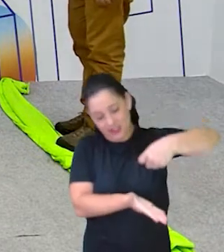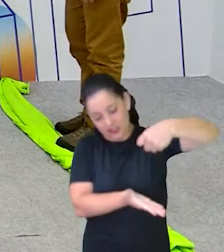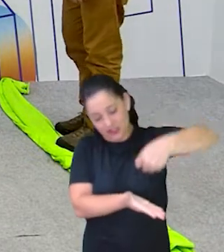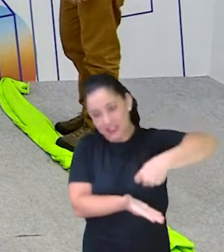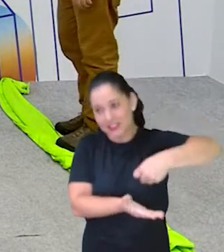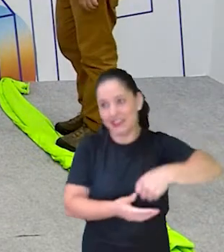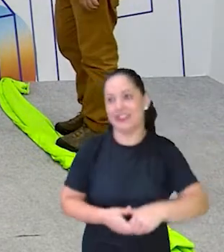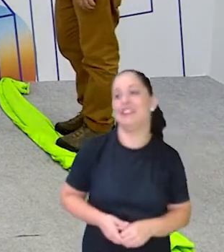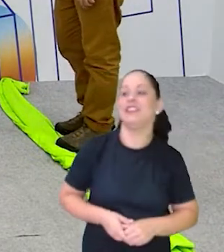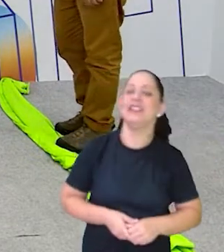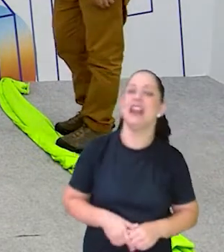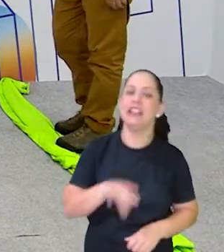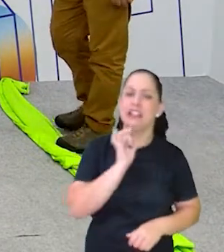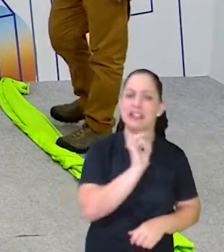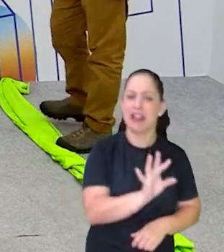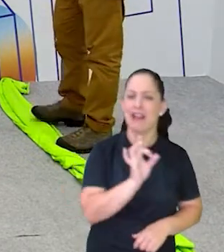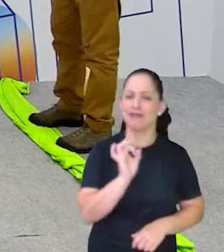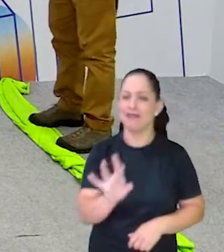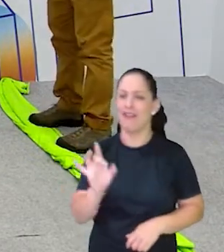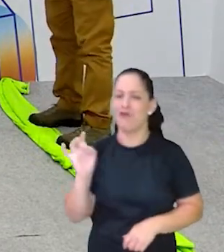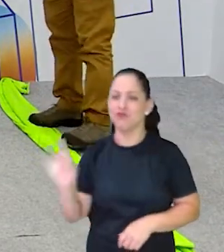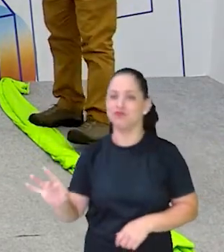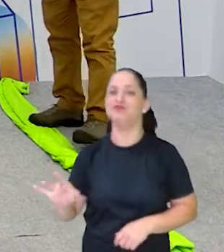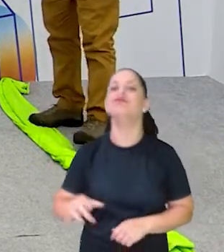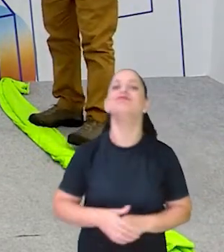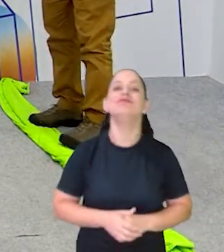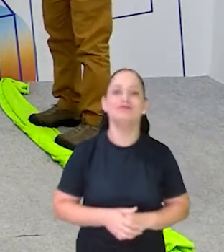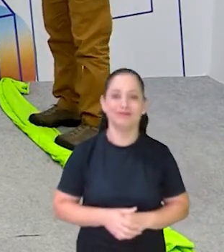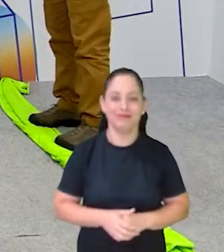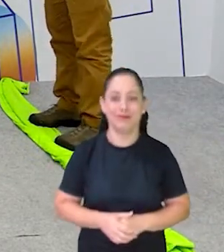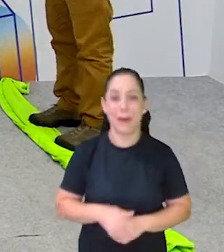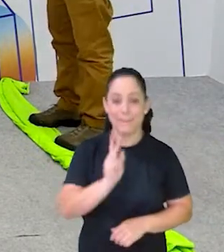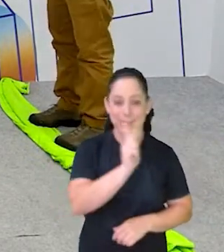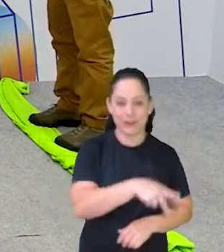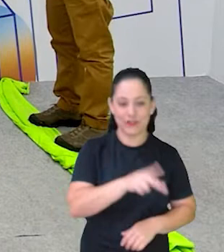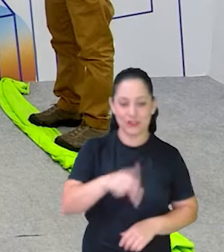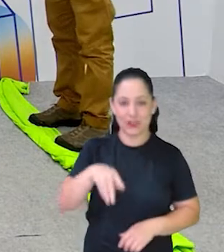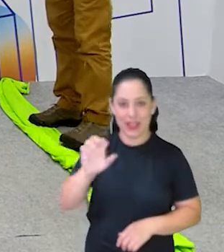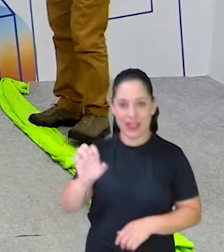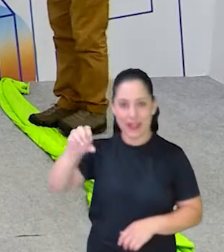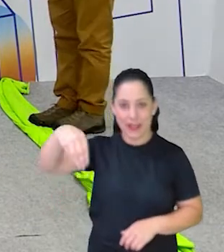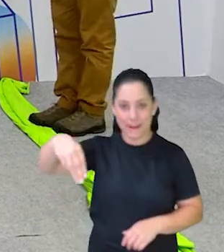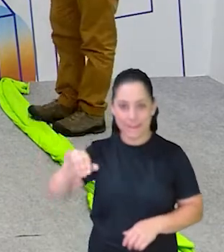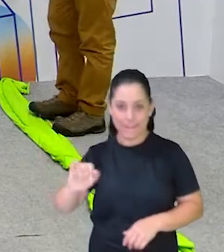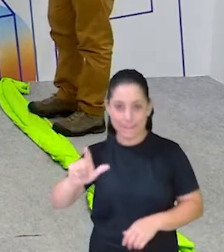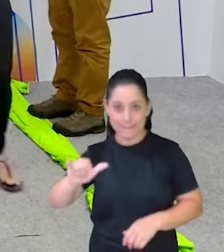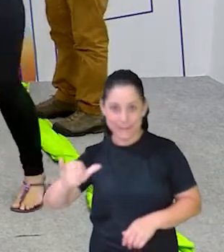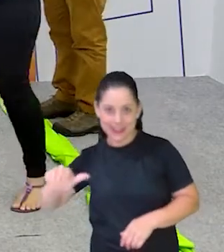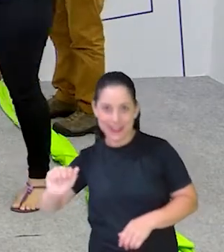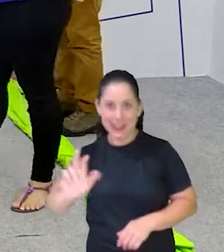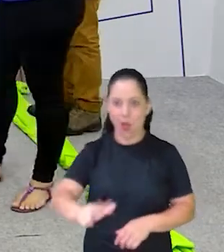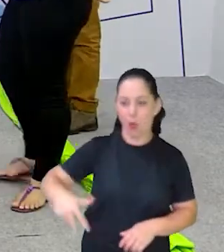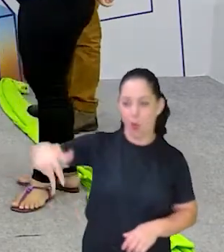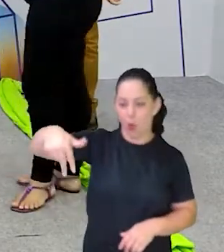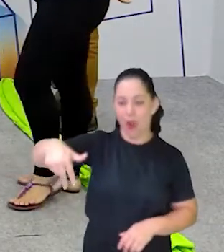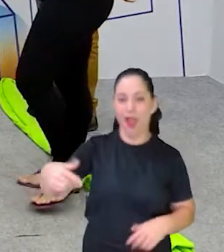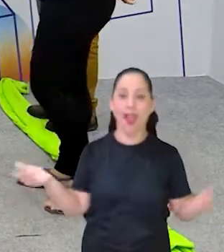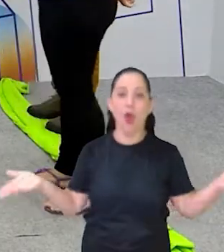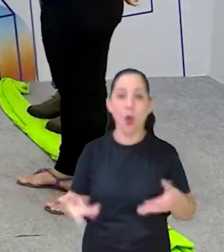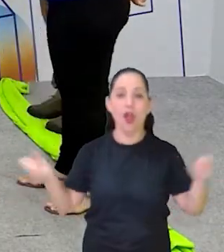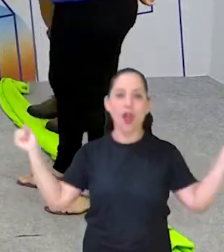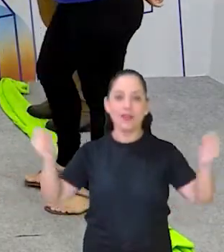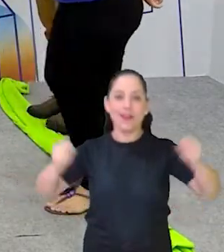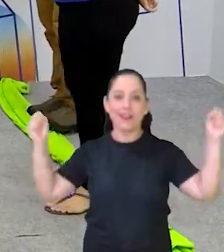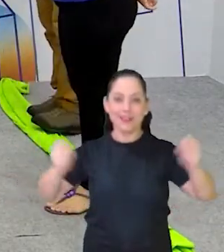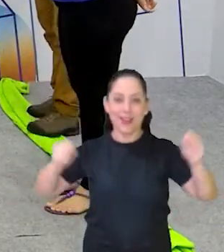vez, professor Plenho. O professor Emília, se localizar, tirem o impo pá para ver quem é vai